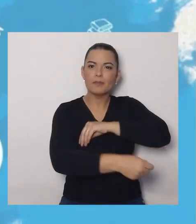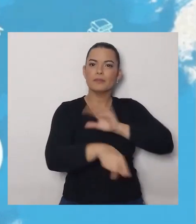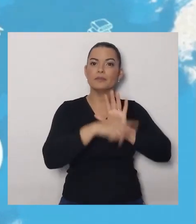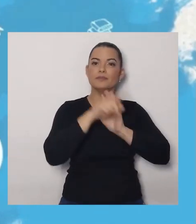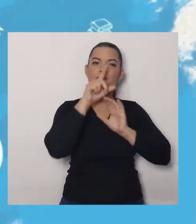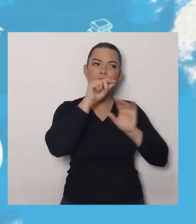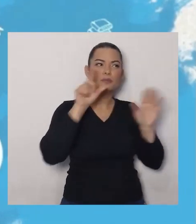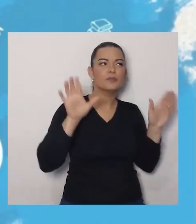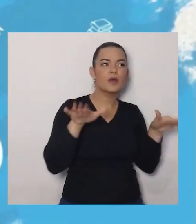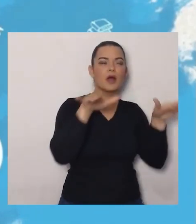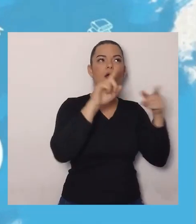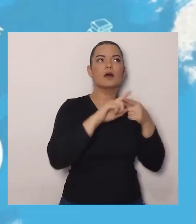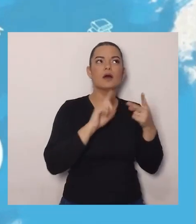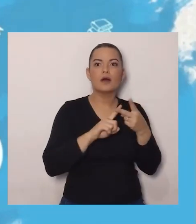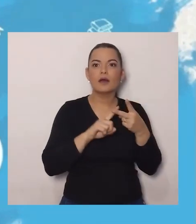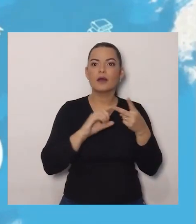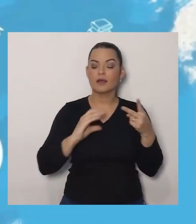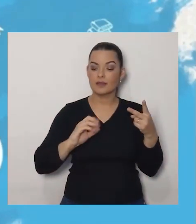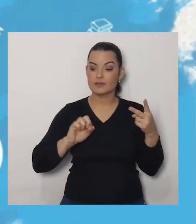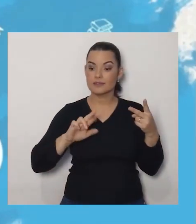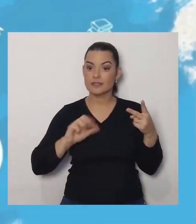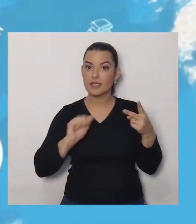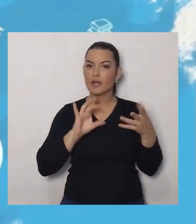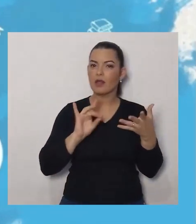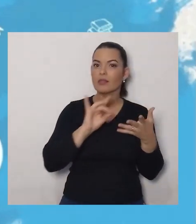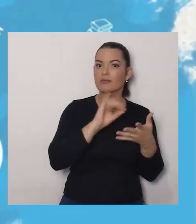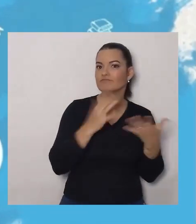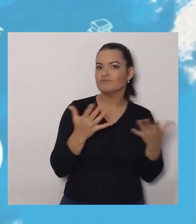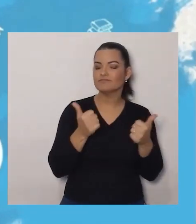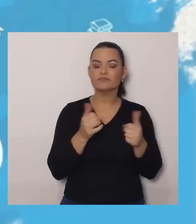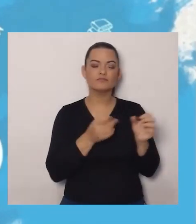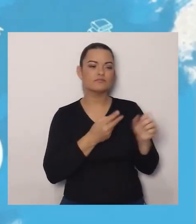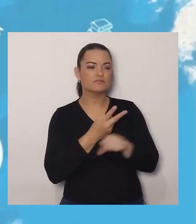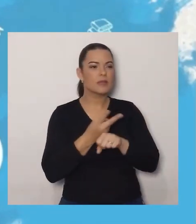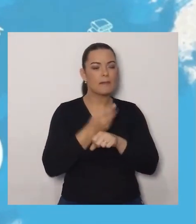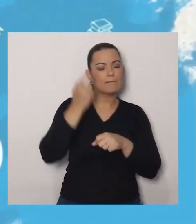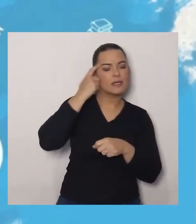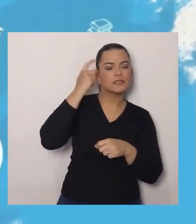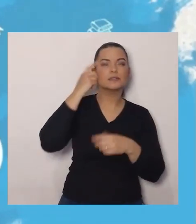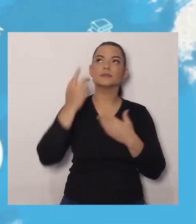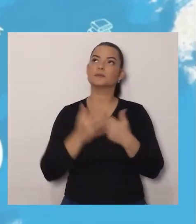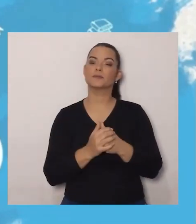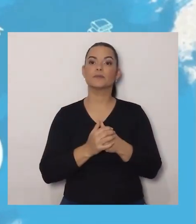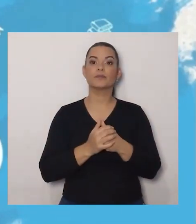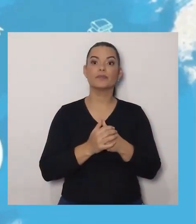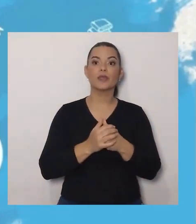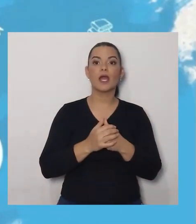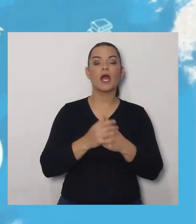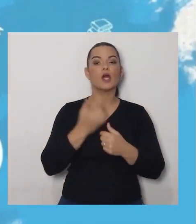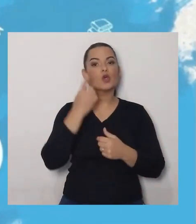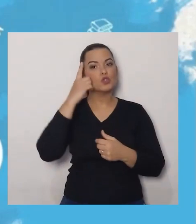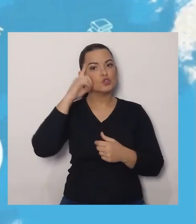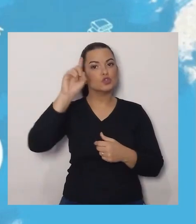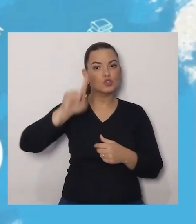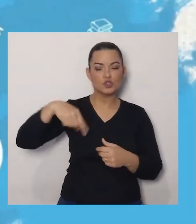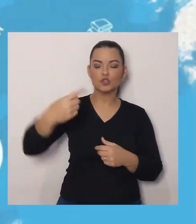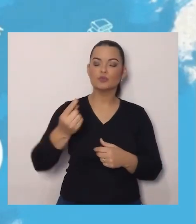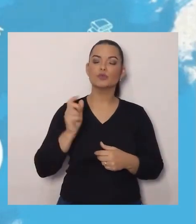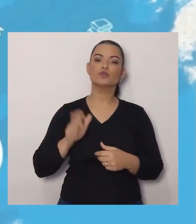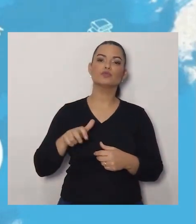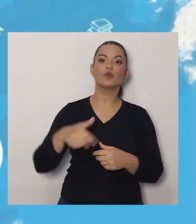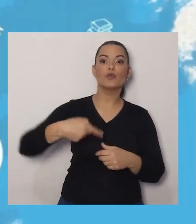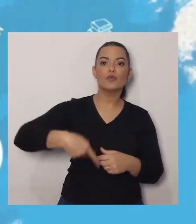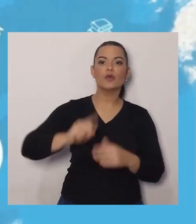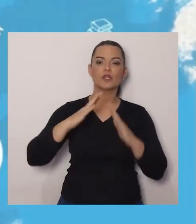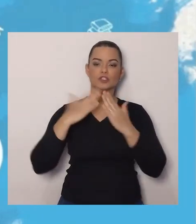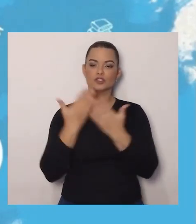ela encontra no pátio da escola? Uma exposição mostrando 14 bis. Aquele avião